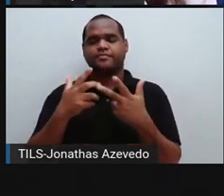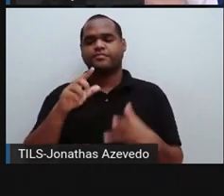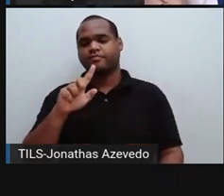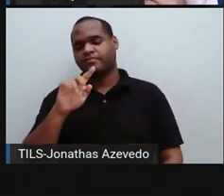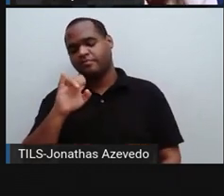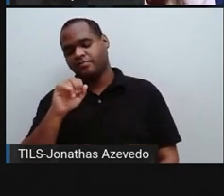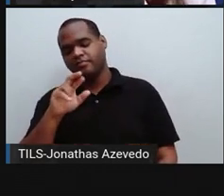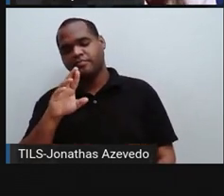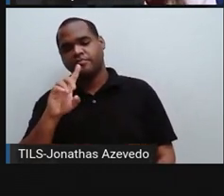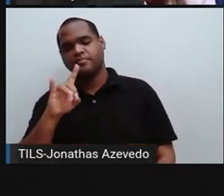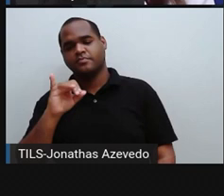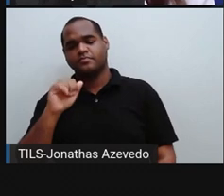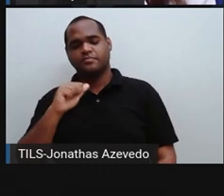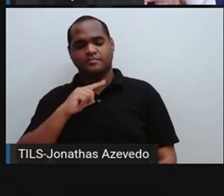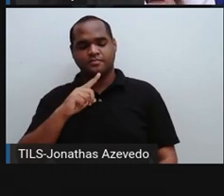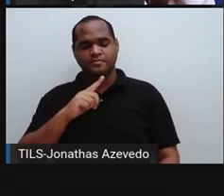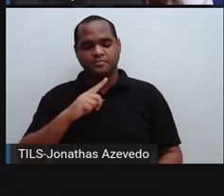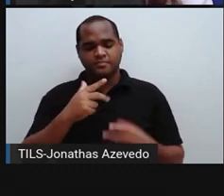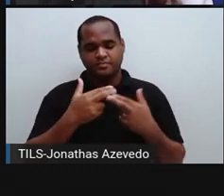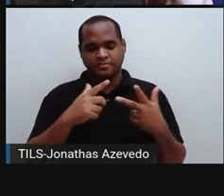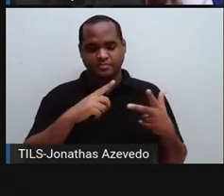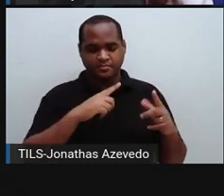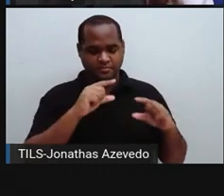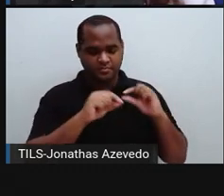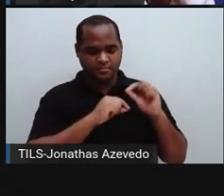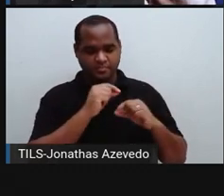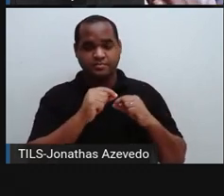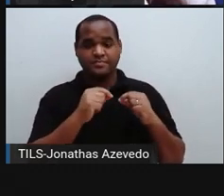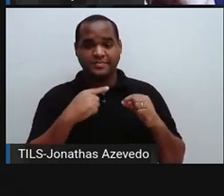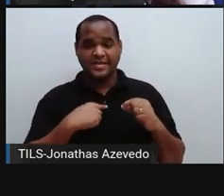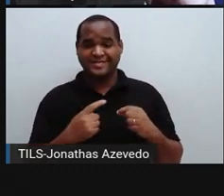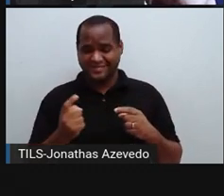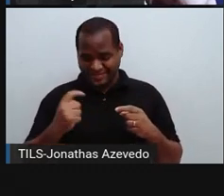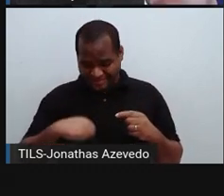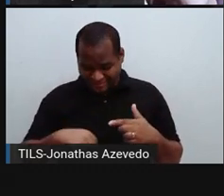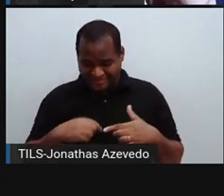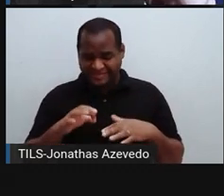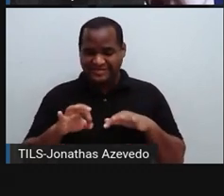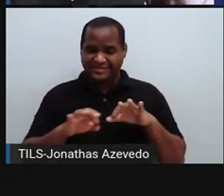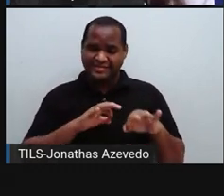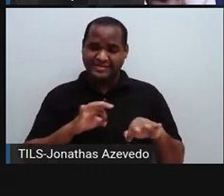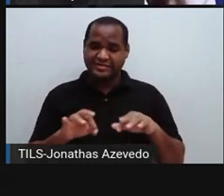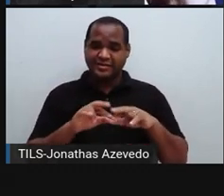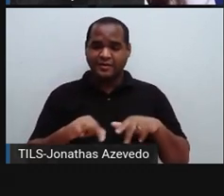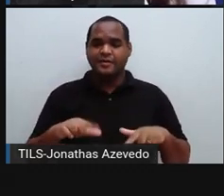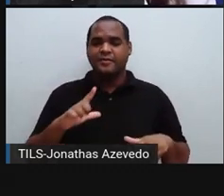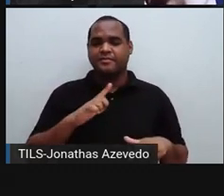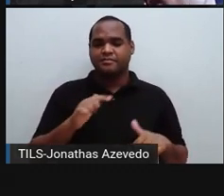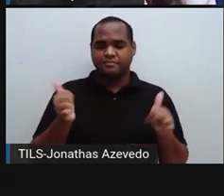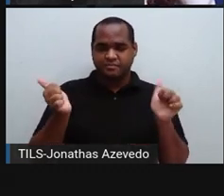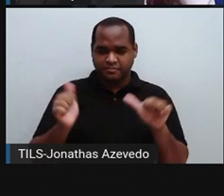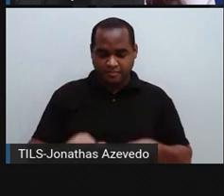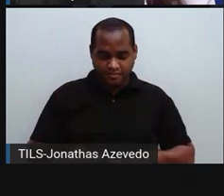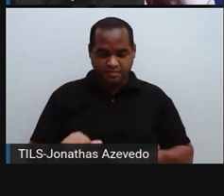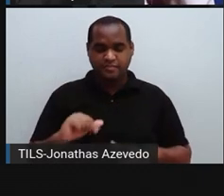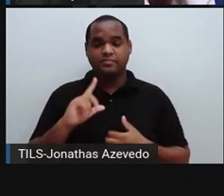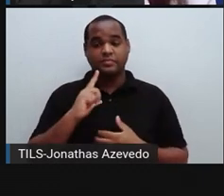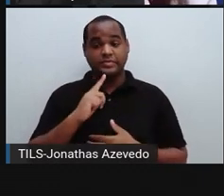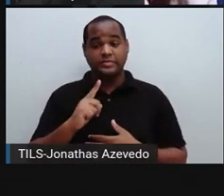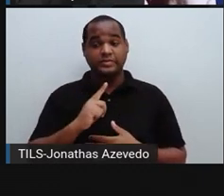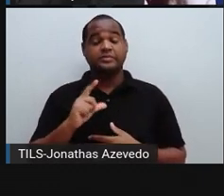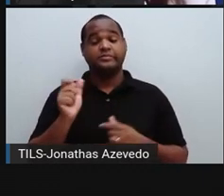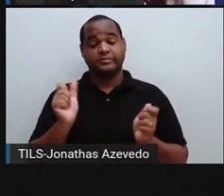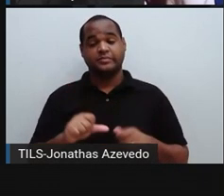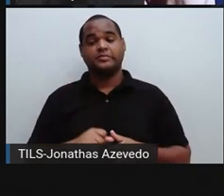protozoário vai parar no nosso intestino e pode ali comprometer as funções do intestino, mas também tem cura.